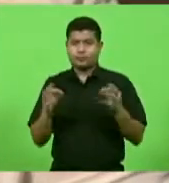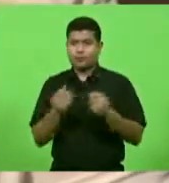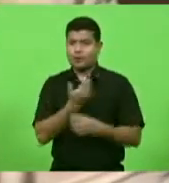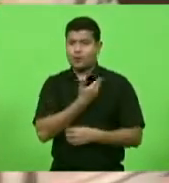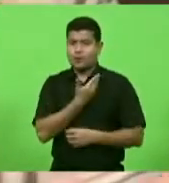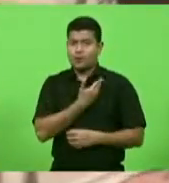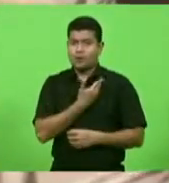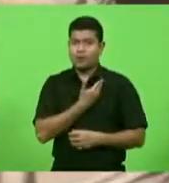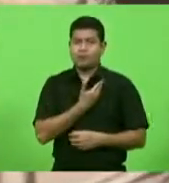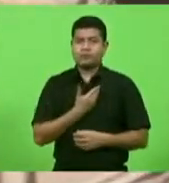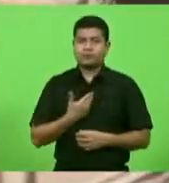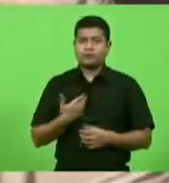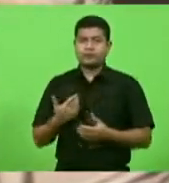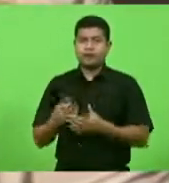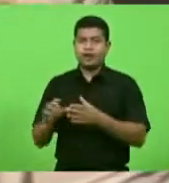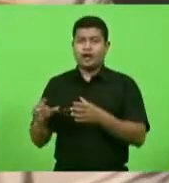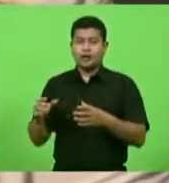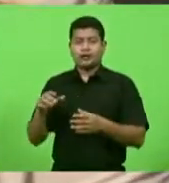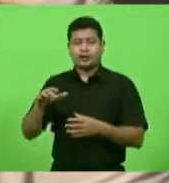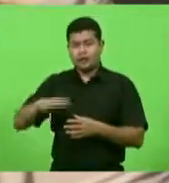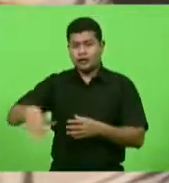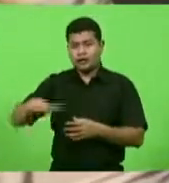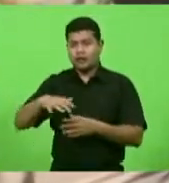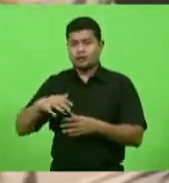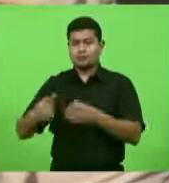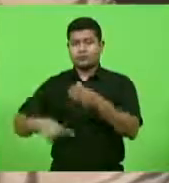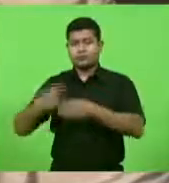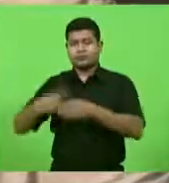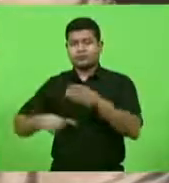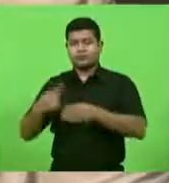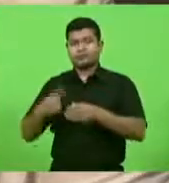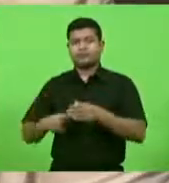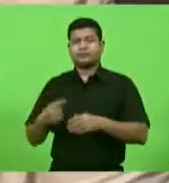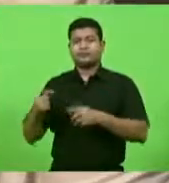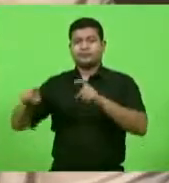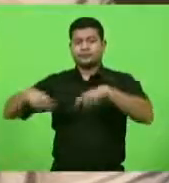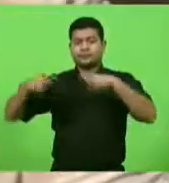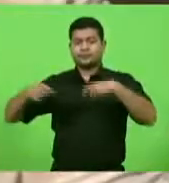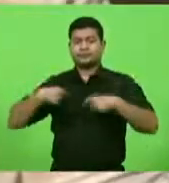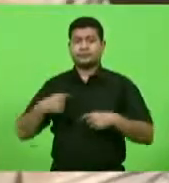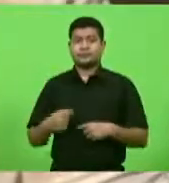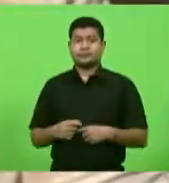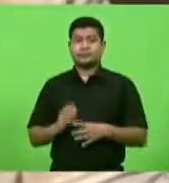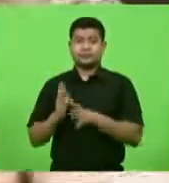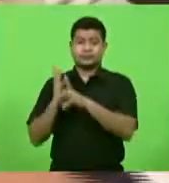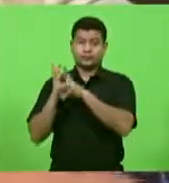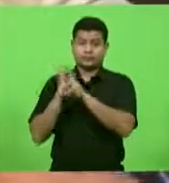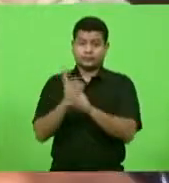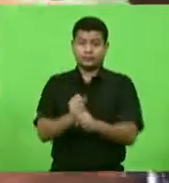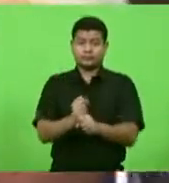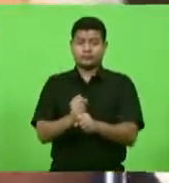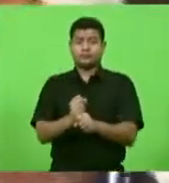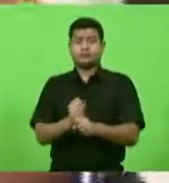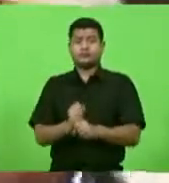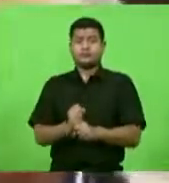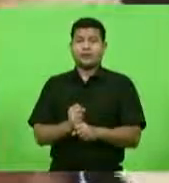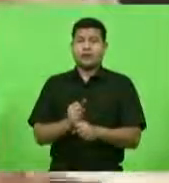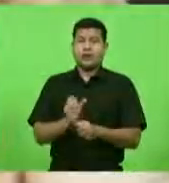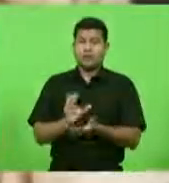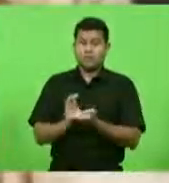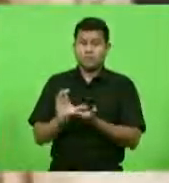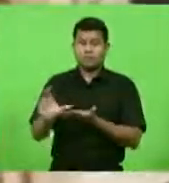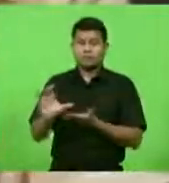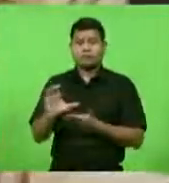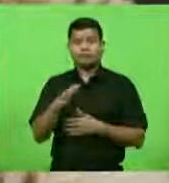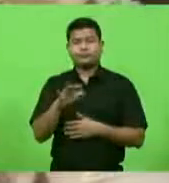comissão de agricultura e que puderam acompanhar esse ato no total eu repito são o senhor presidente